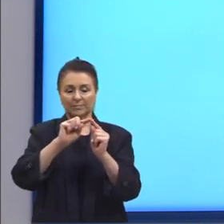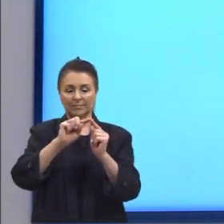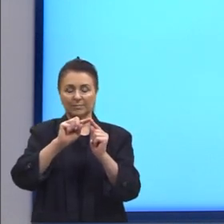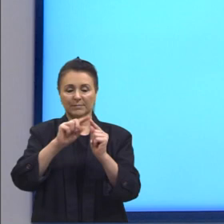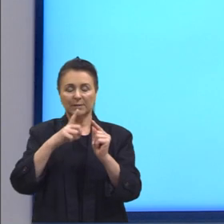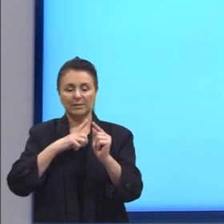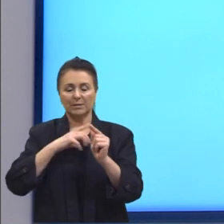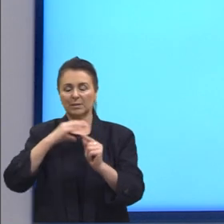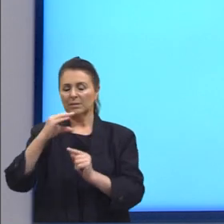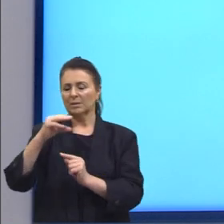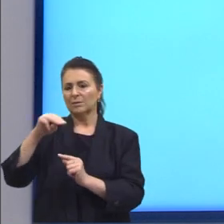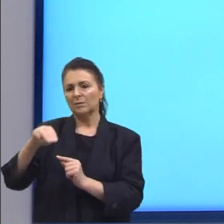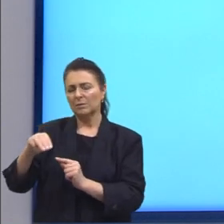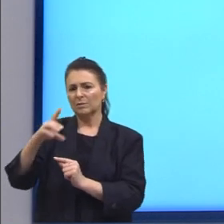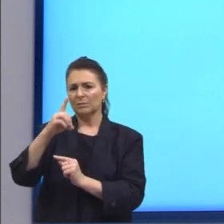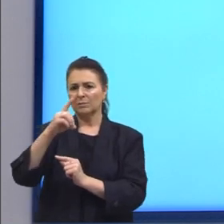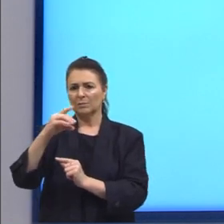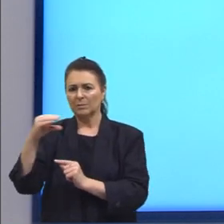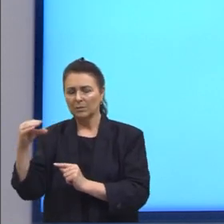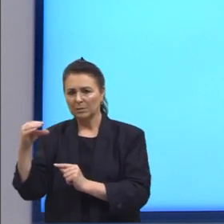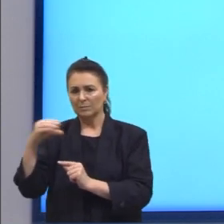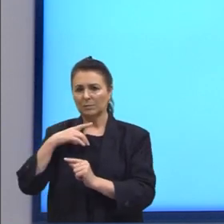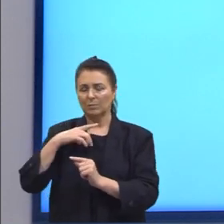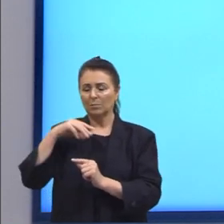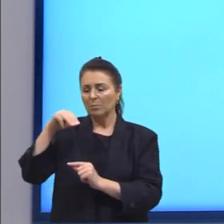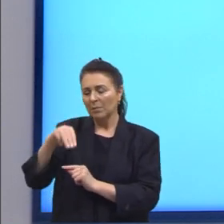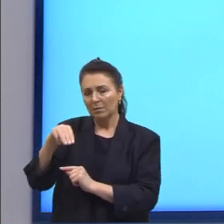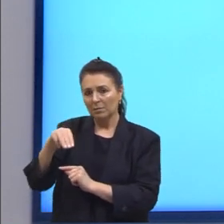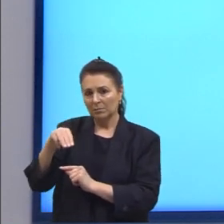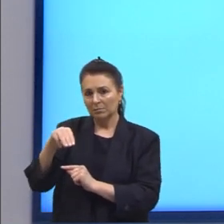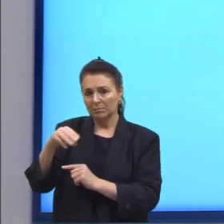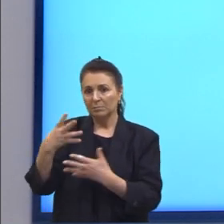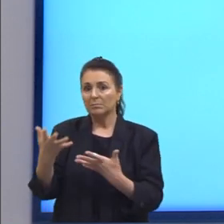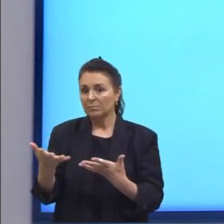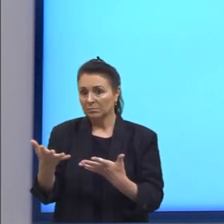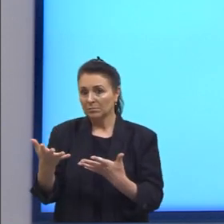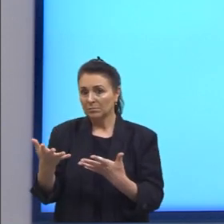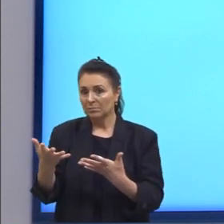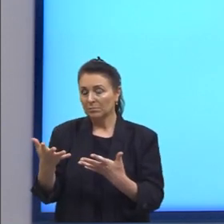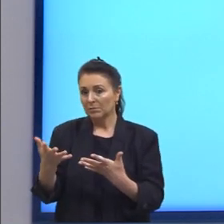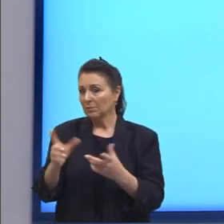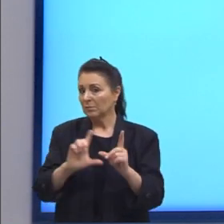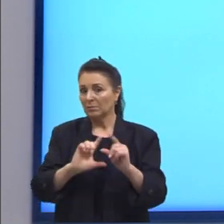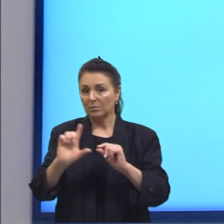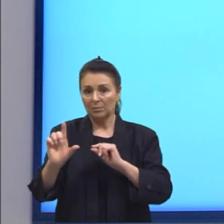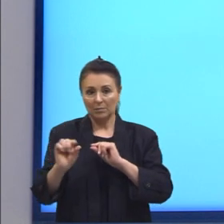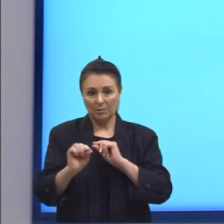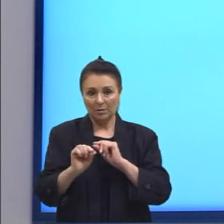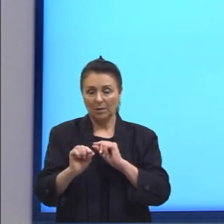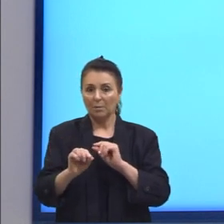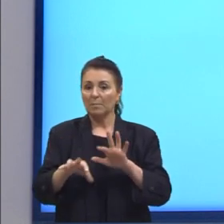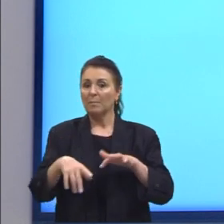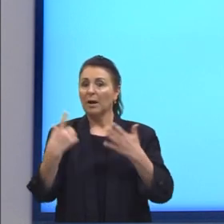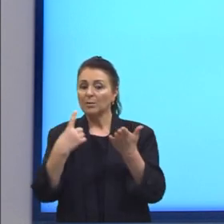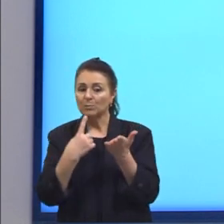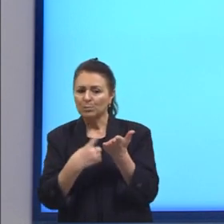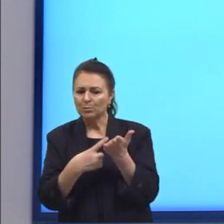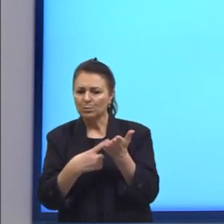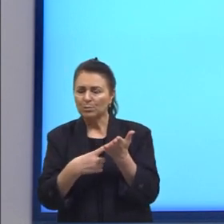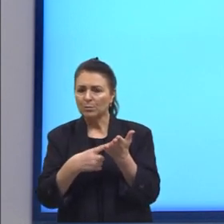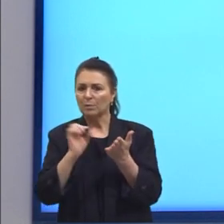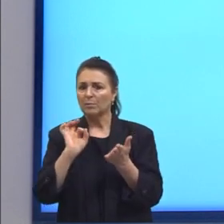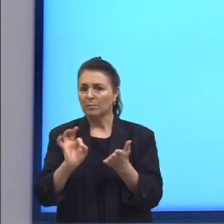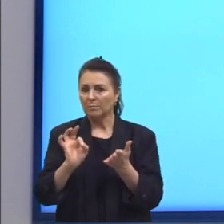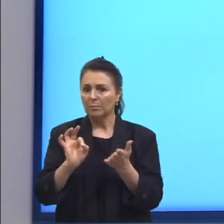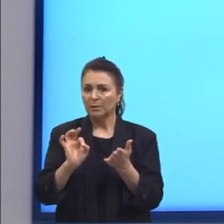centímetro, decímetro, metro, unidade que for mais convencional para determinada situação. Então,